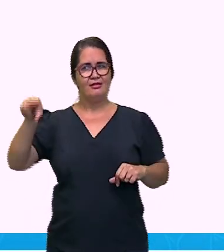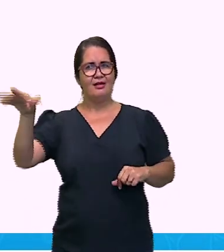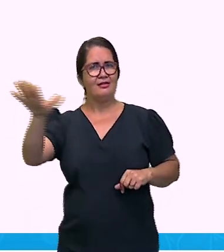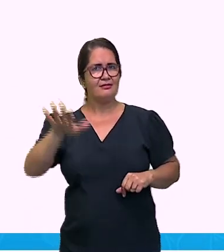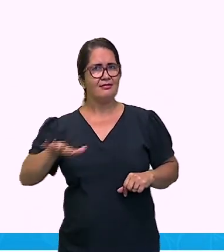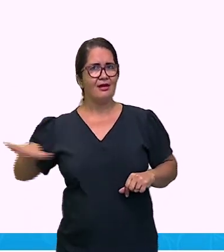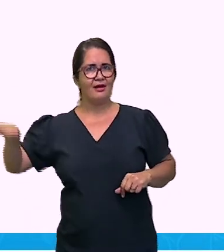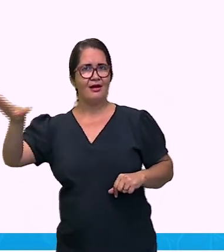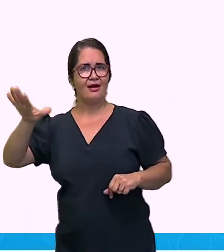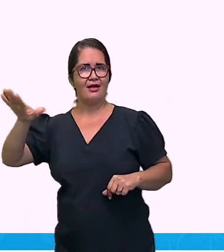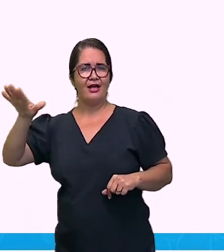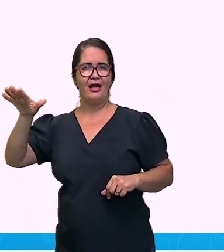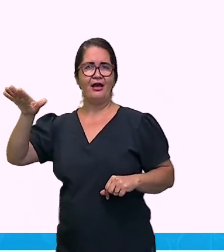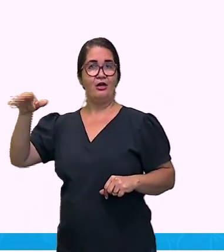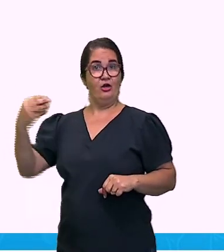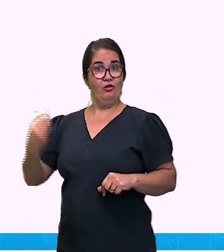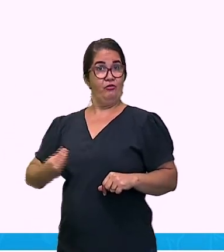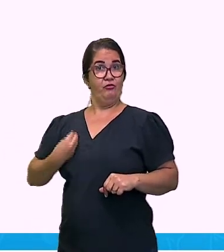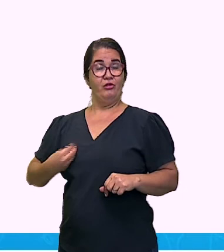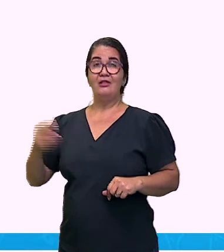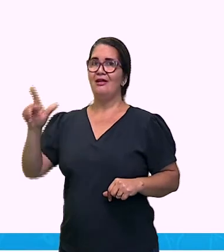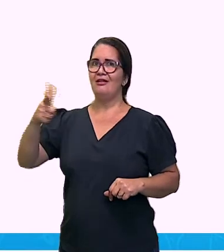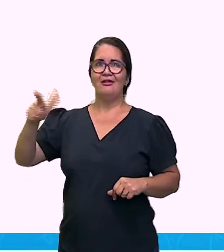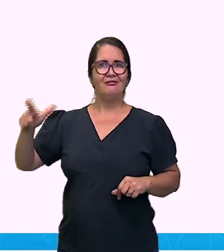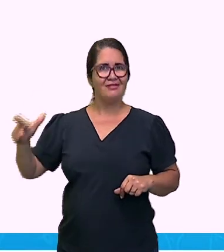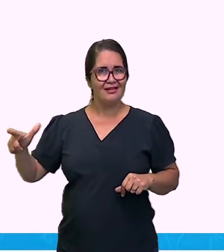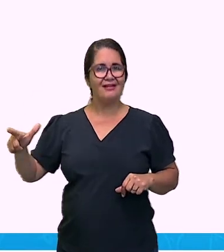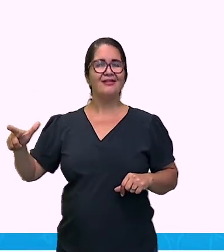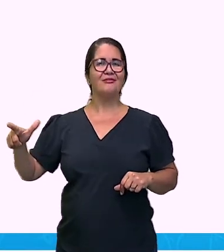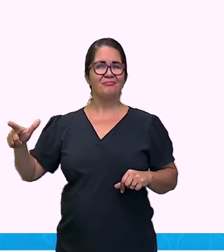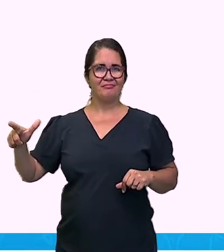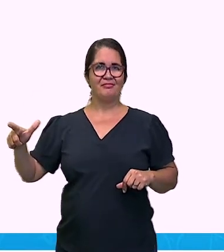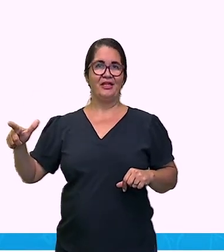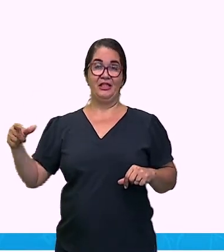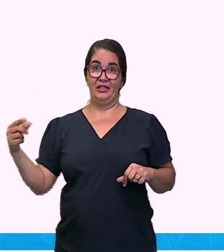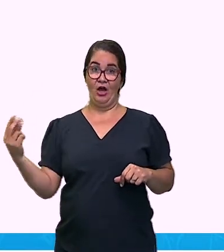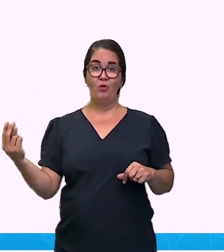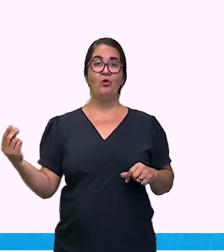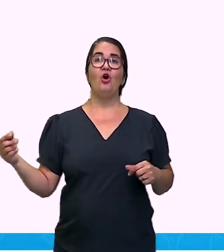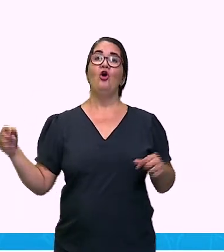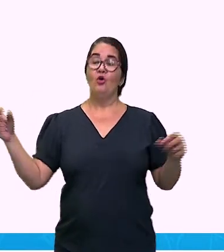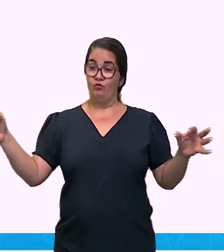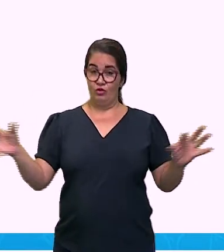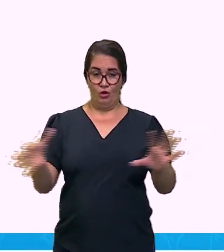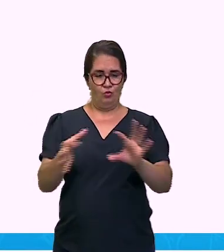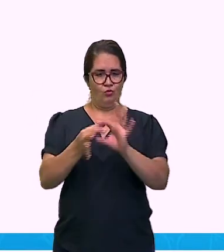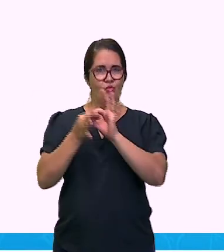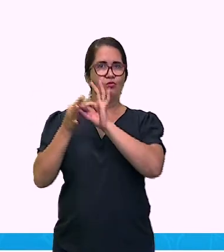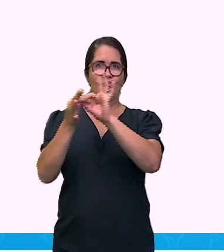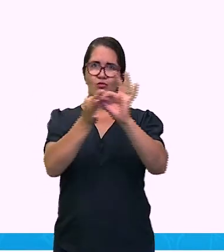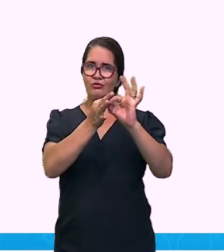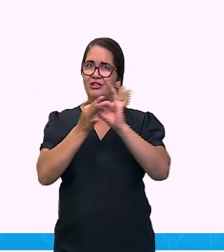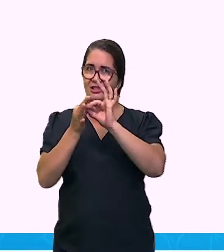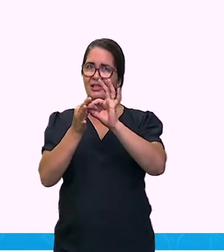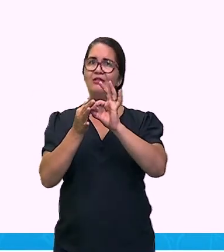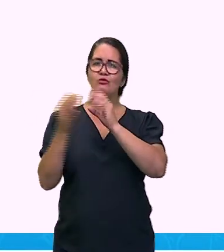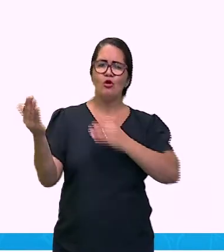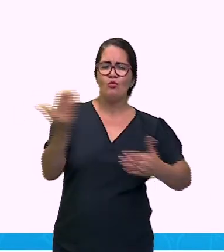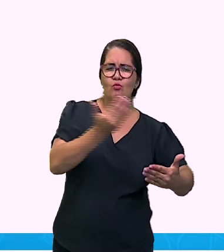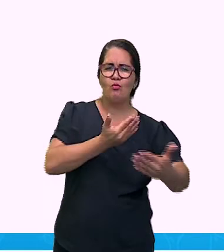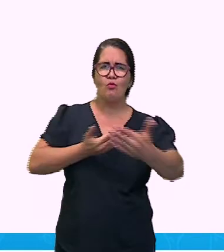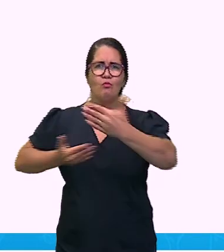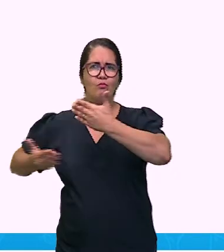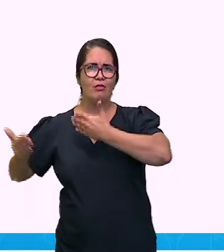E a professora falou assim que nós moramos, nós vivemos dentro